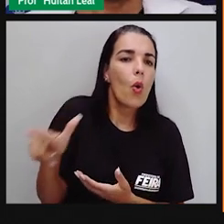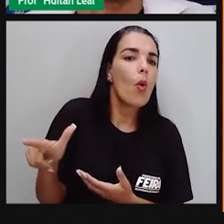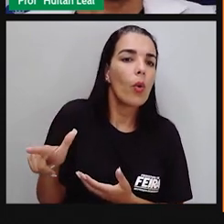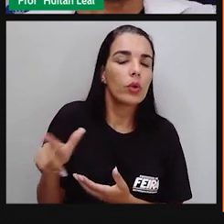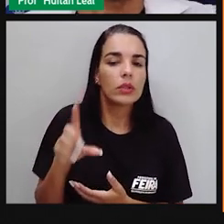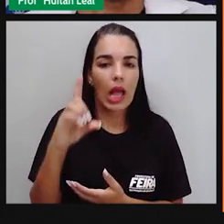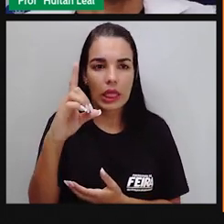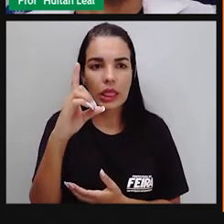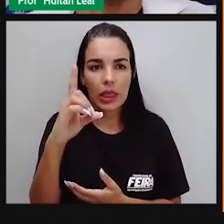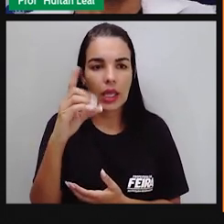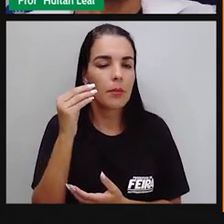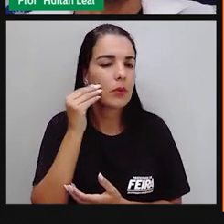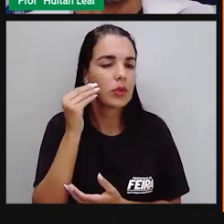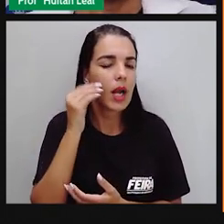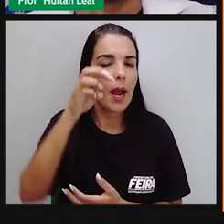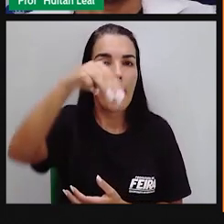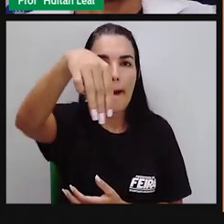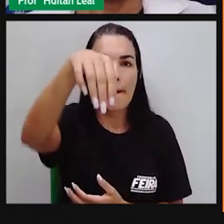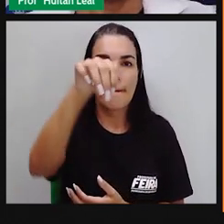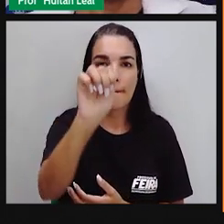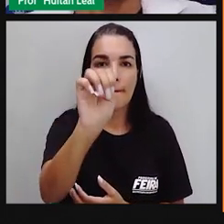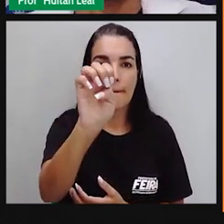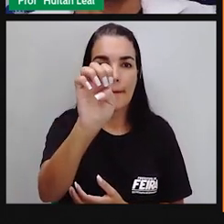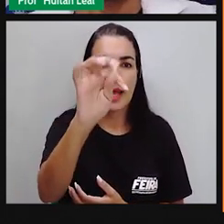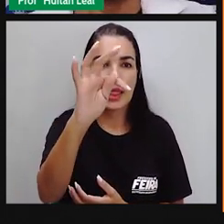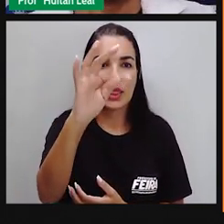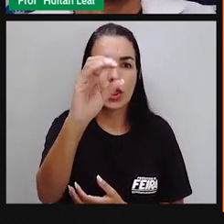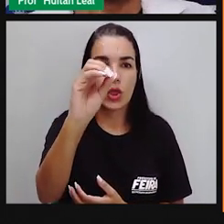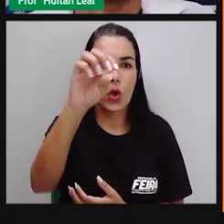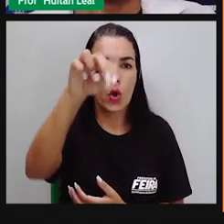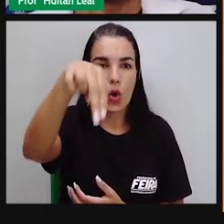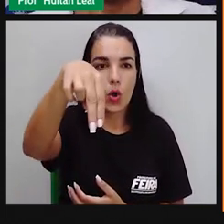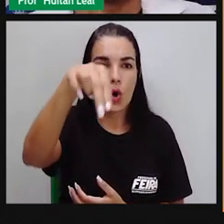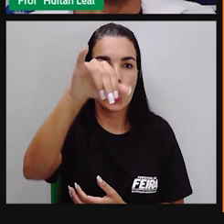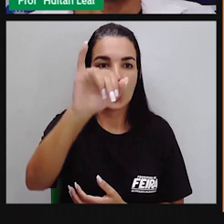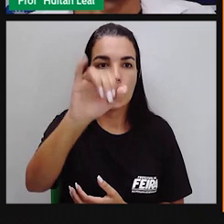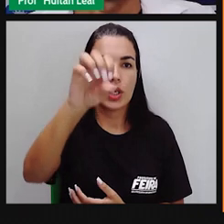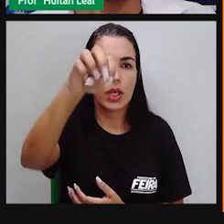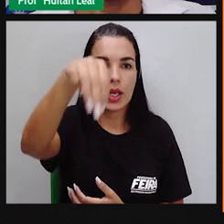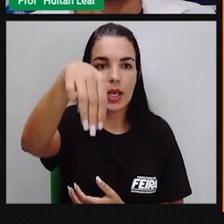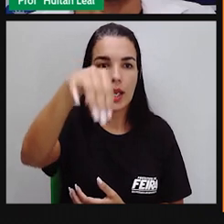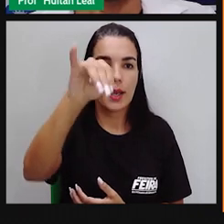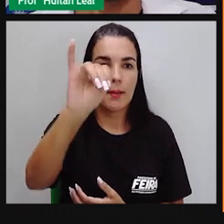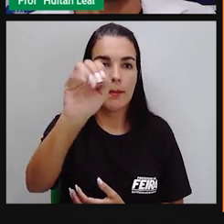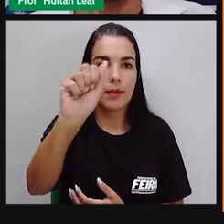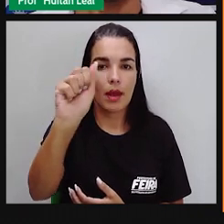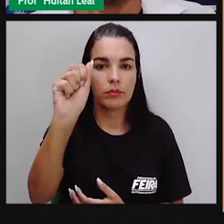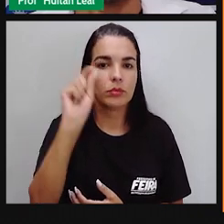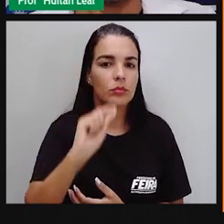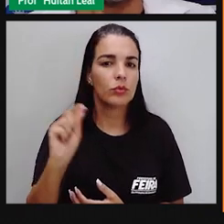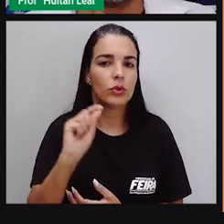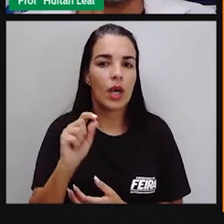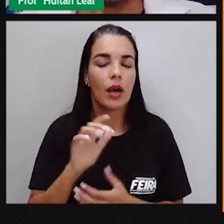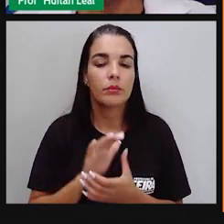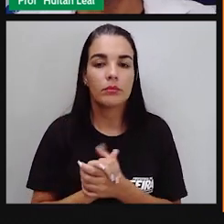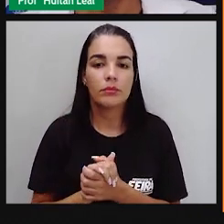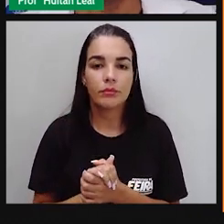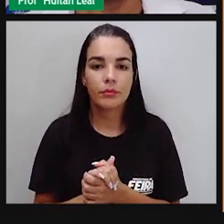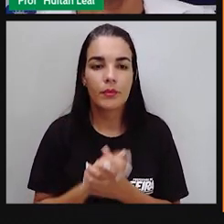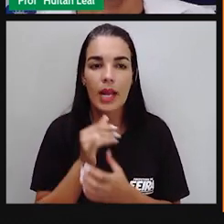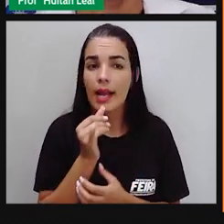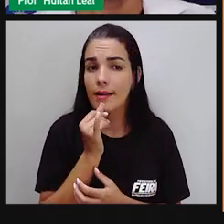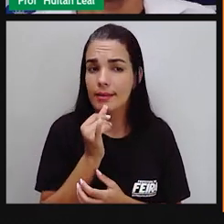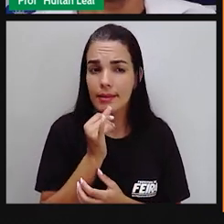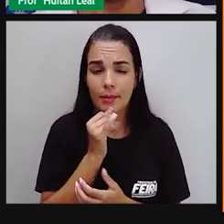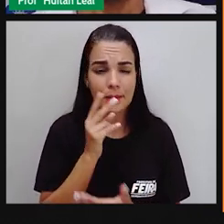uma forma de expressar a metodínica. A marca pelo produto. Isso é uma coisa que nós fazemos muito. Eu peguei esse exemplo porque é